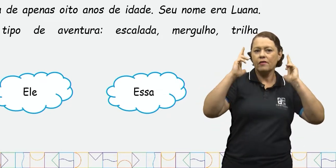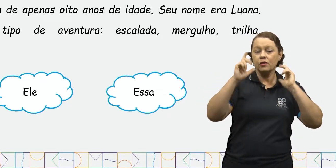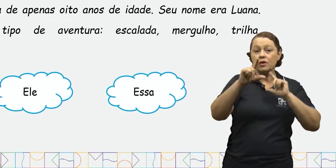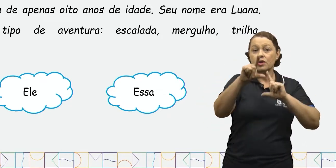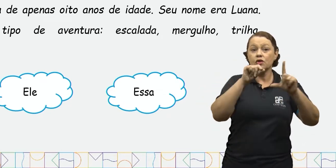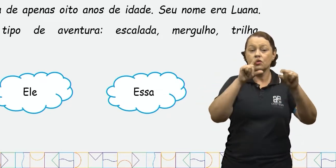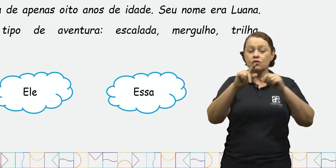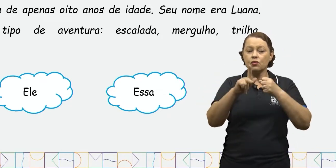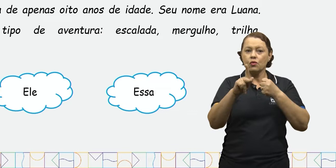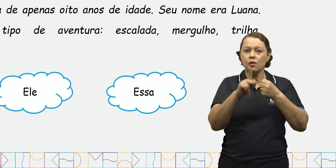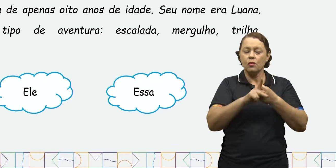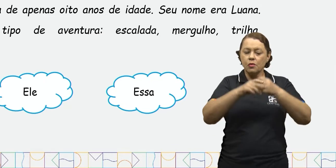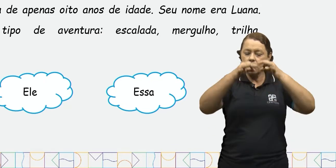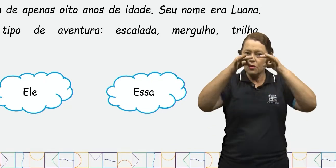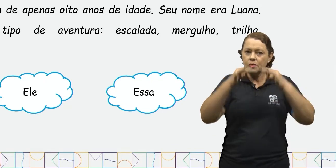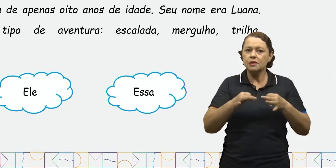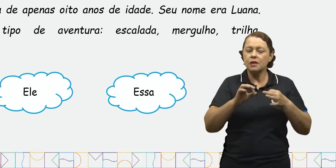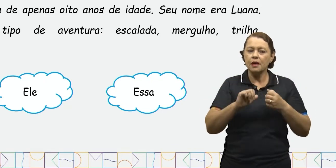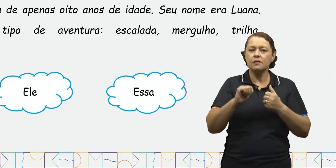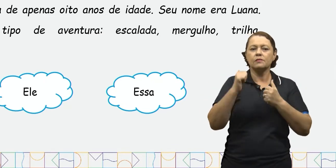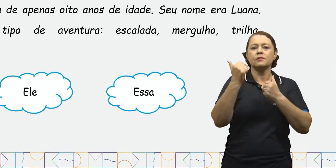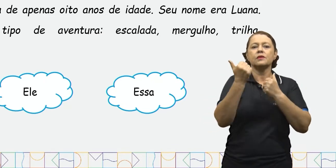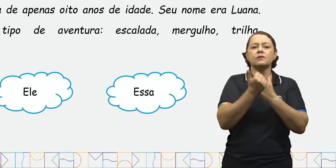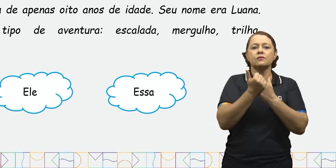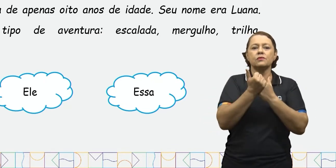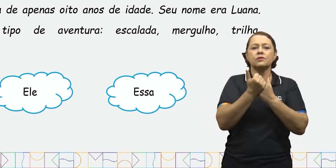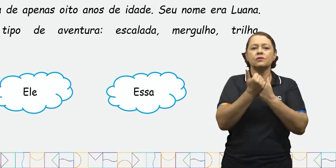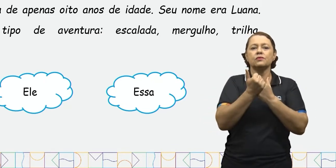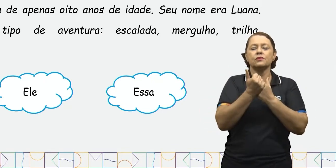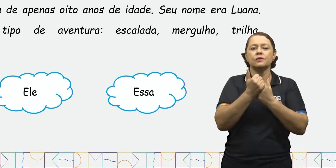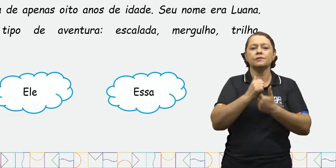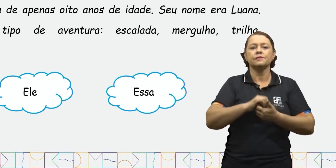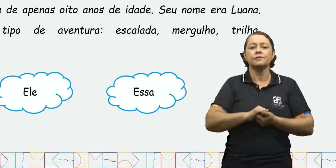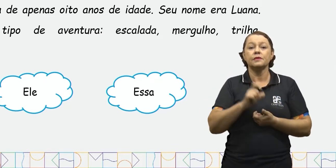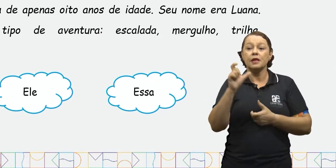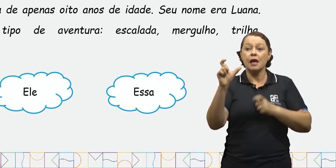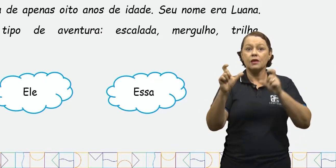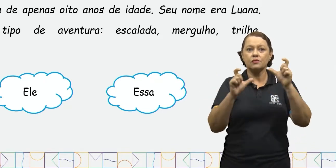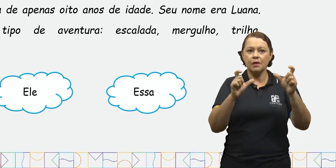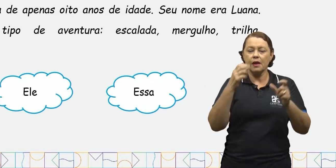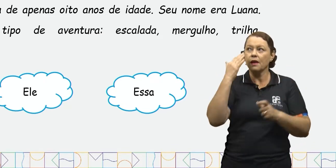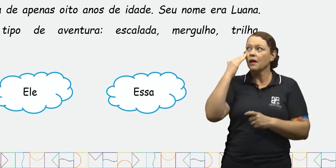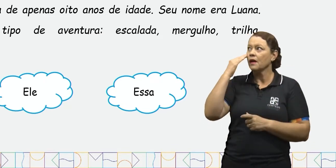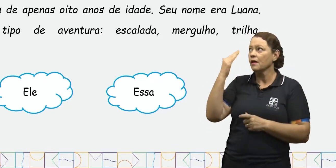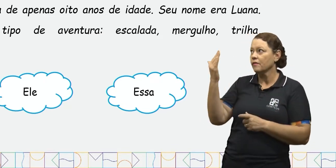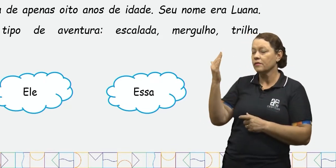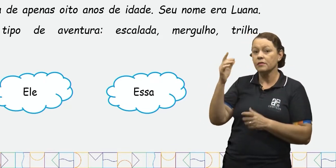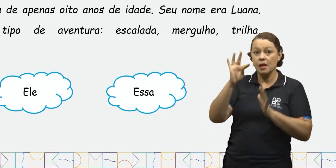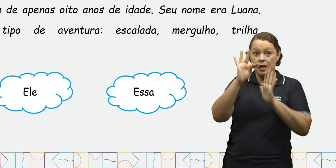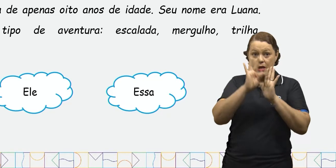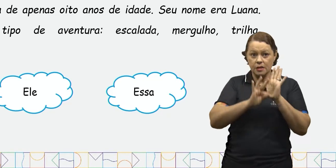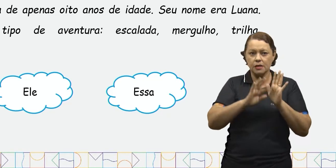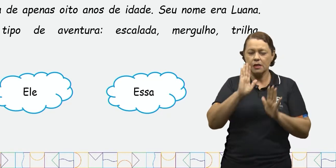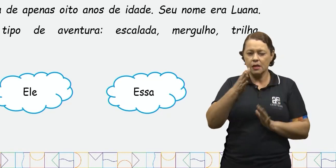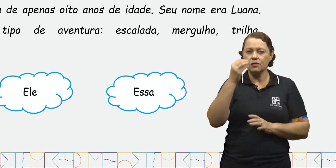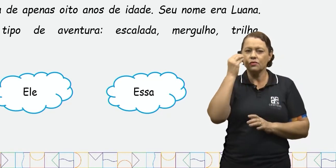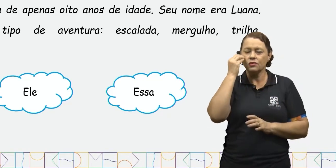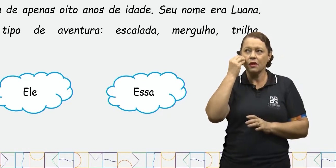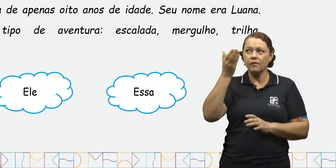adequado para substituir a parte destacada. Esse texto nós vimos em aulas anteriores. Vamos lá!